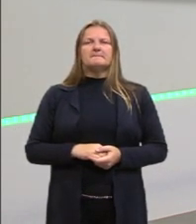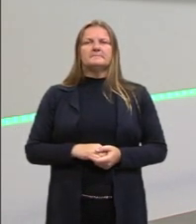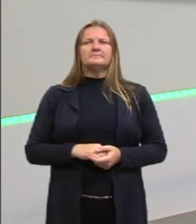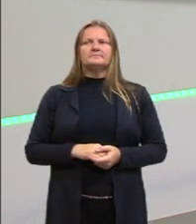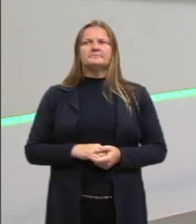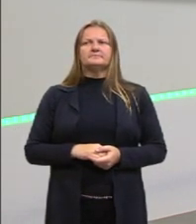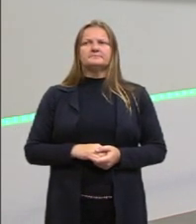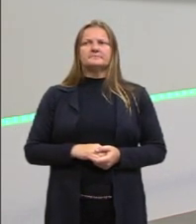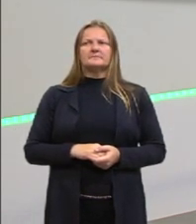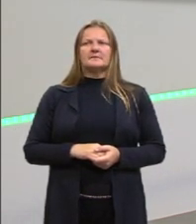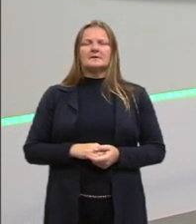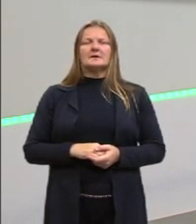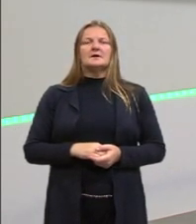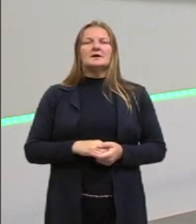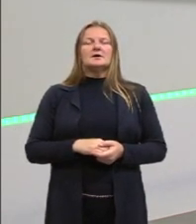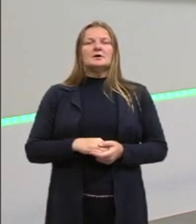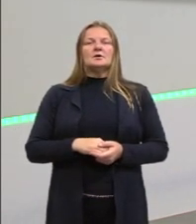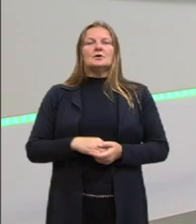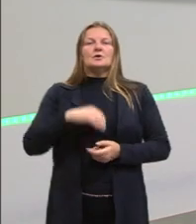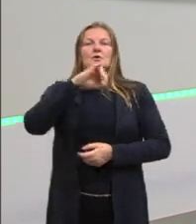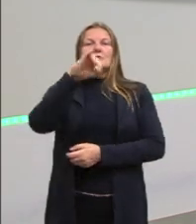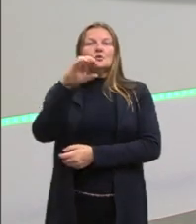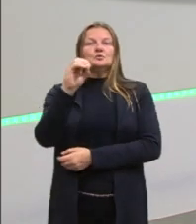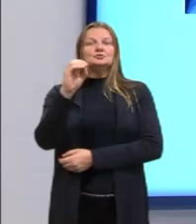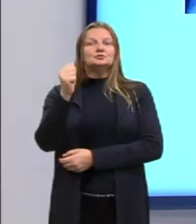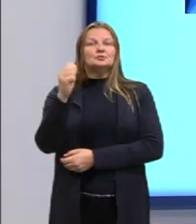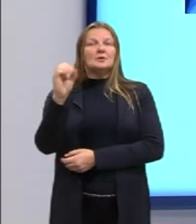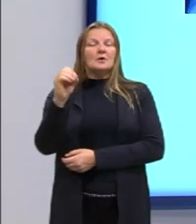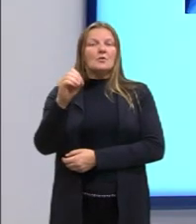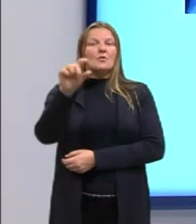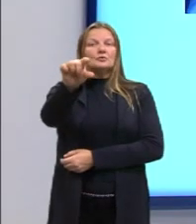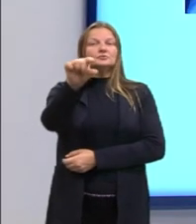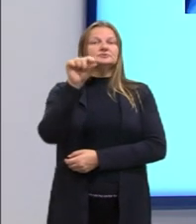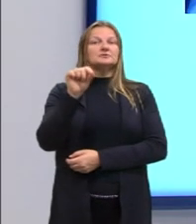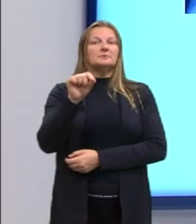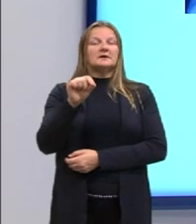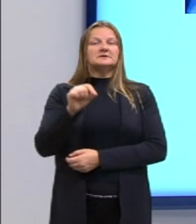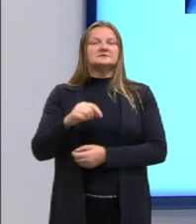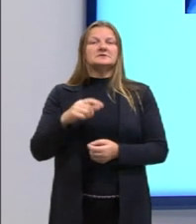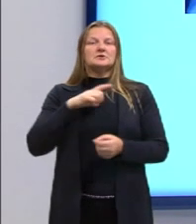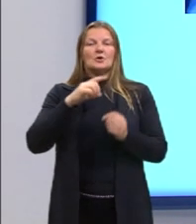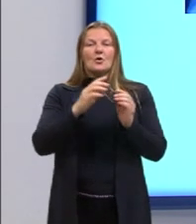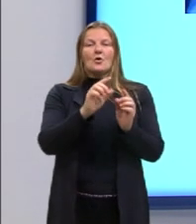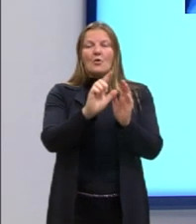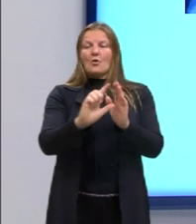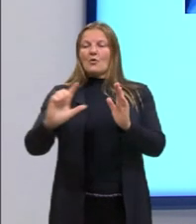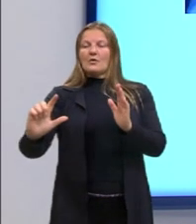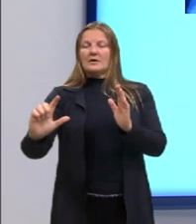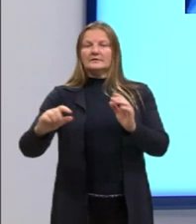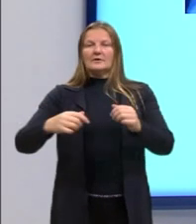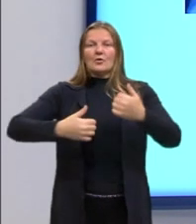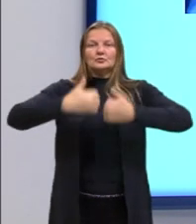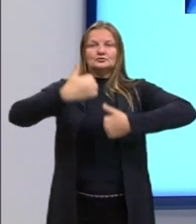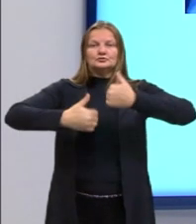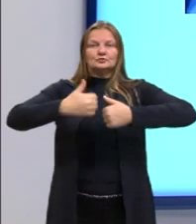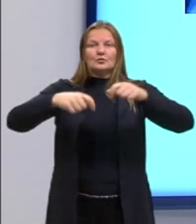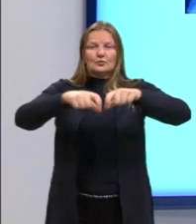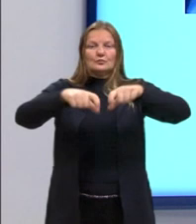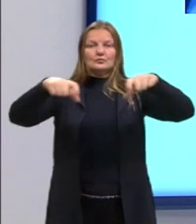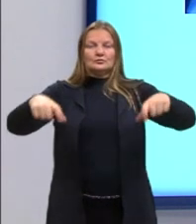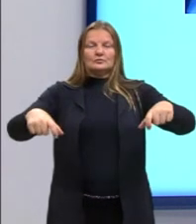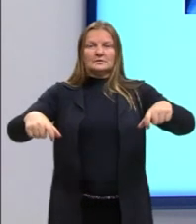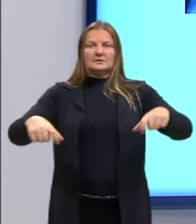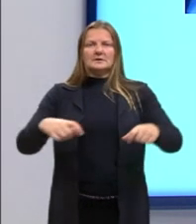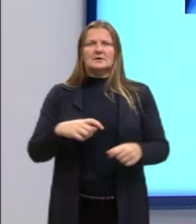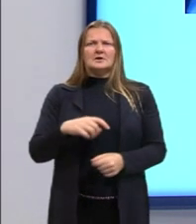e o ditador queria que o João Saldanha convocasse para a seleção um lateral do Grêmio. Dizem que o João Saldanha,